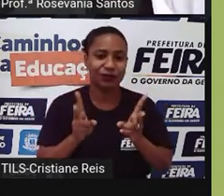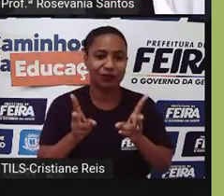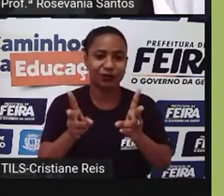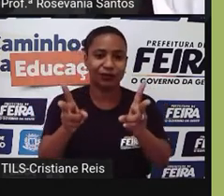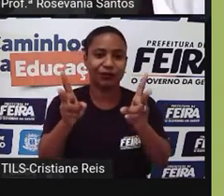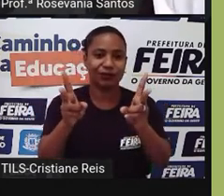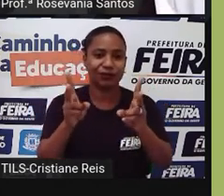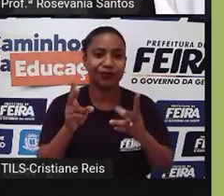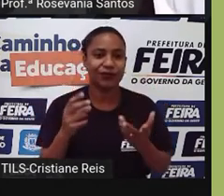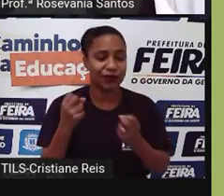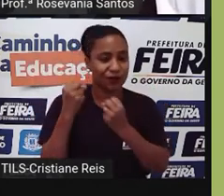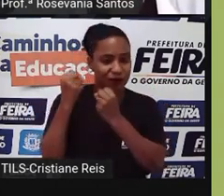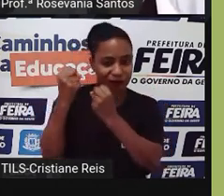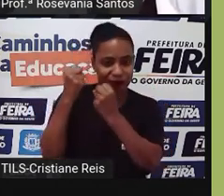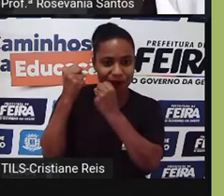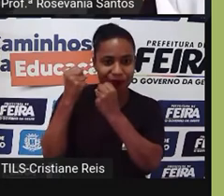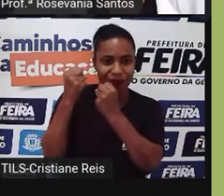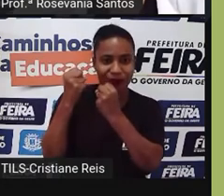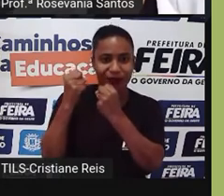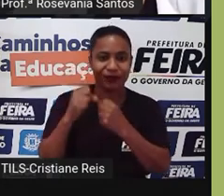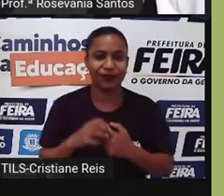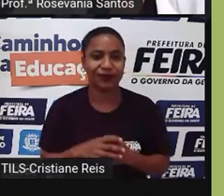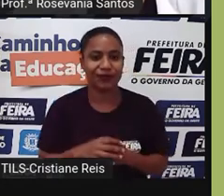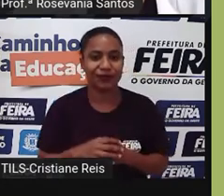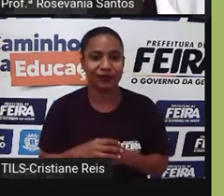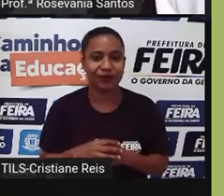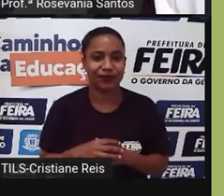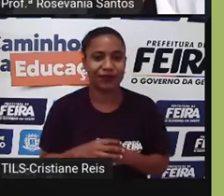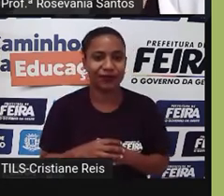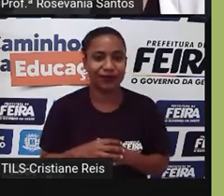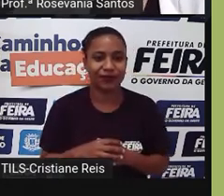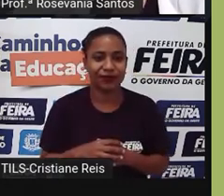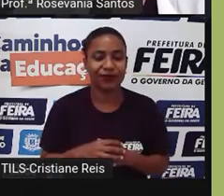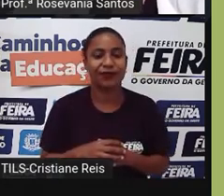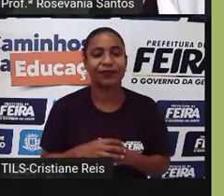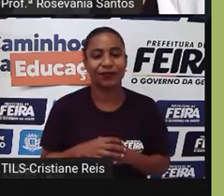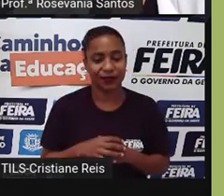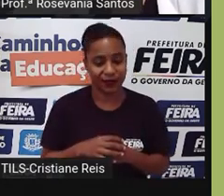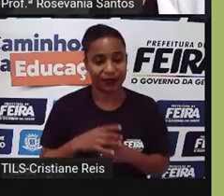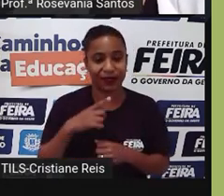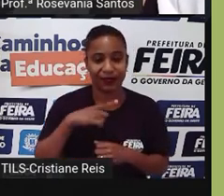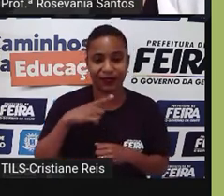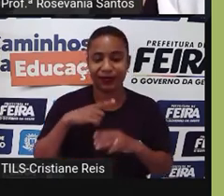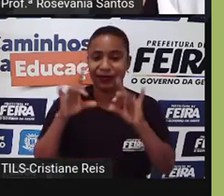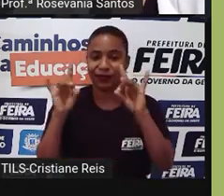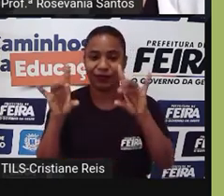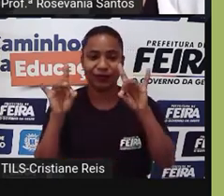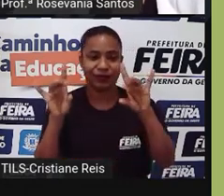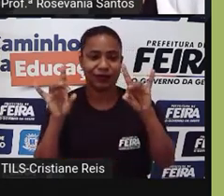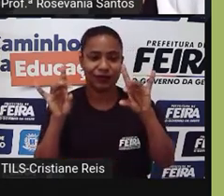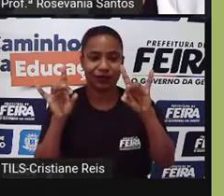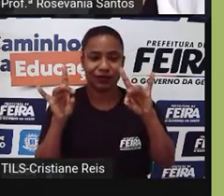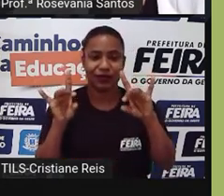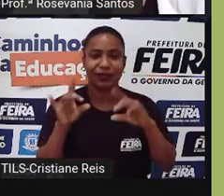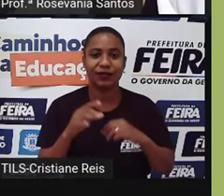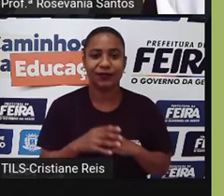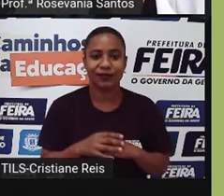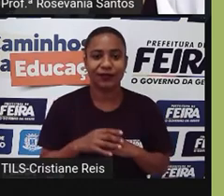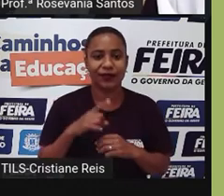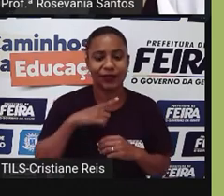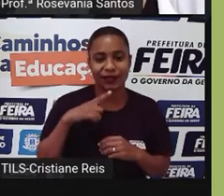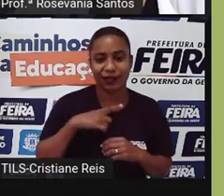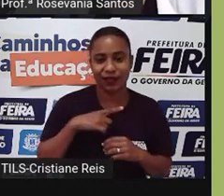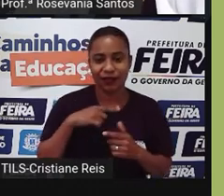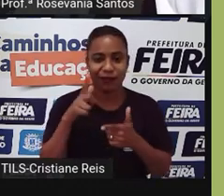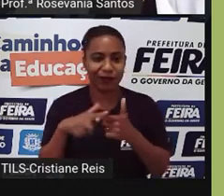poderio, bora dizer assim, né, ficando em destaque, mas esse bloco, ele tem todos